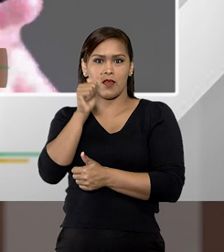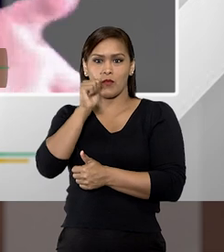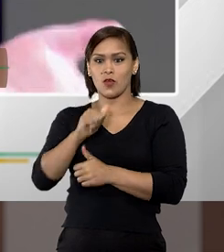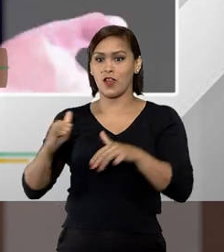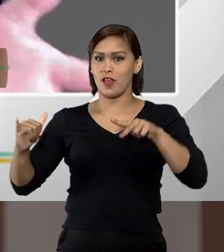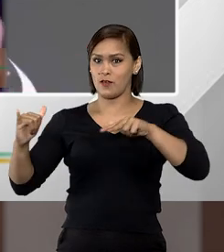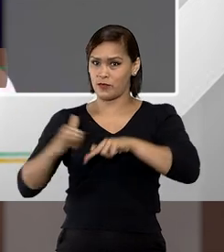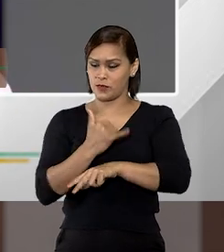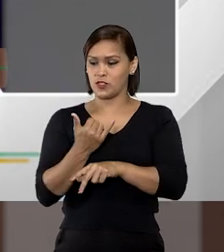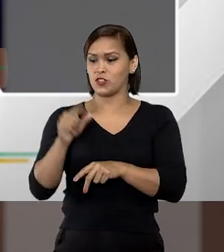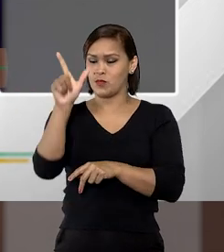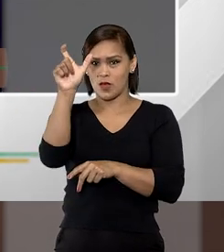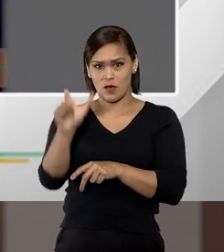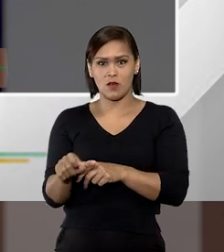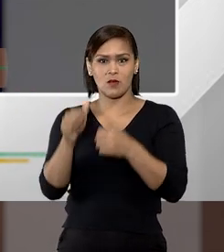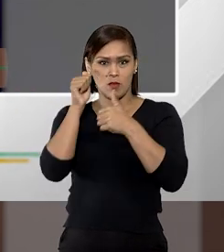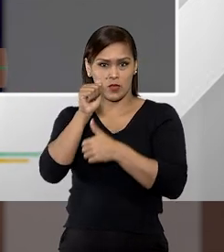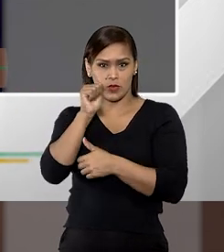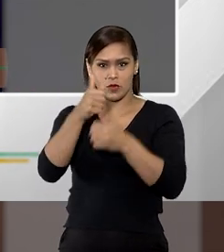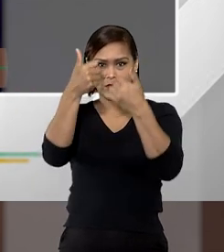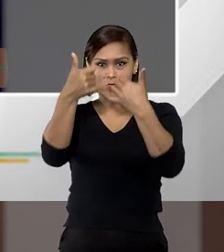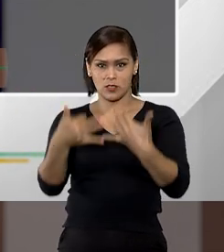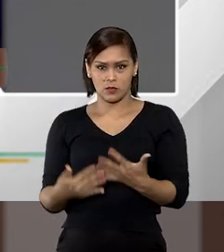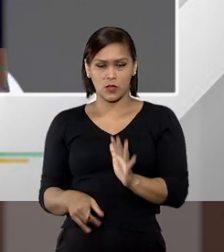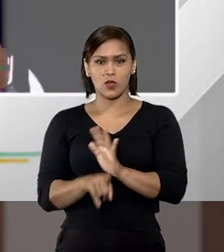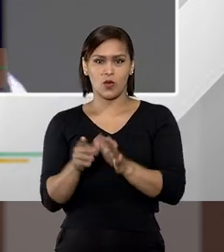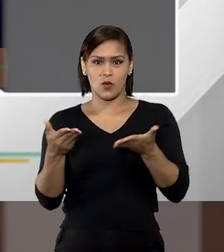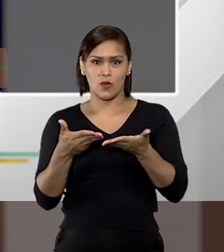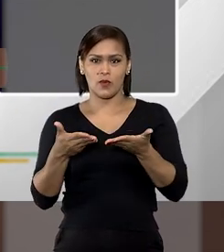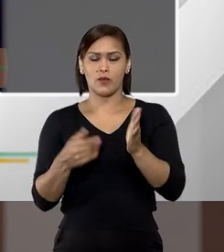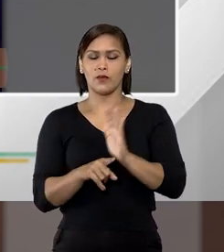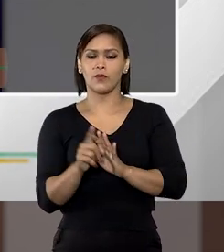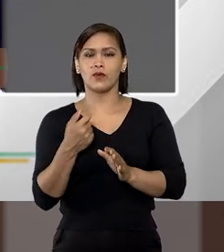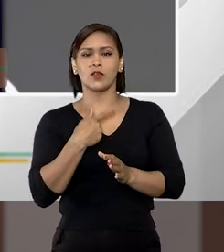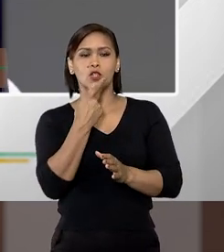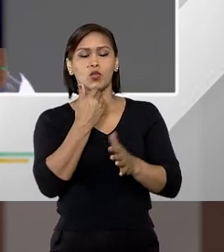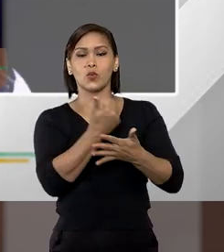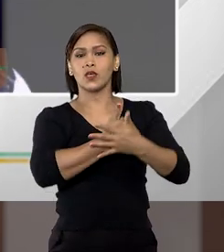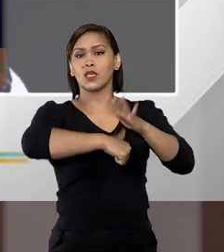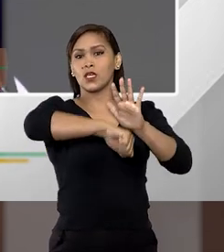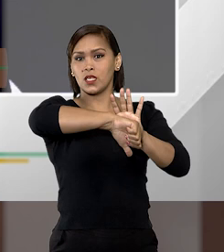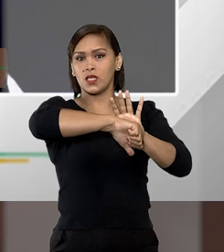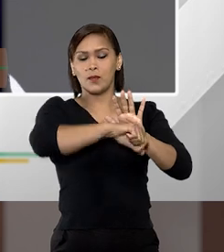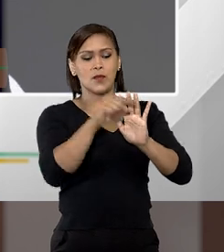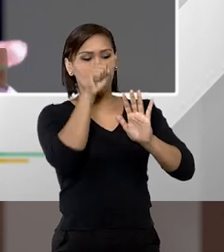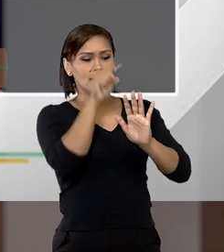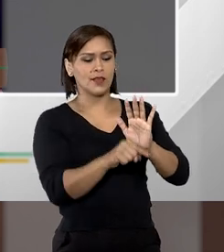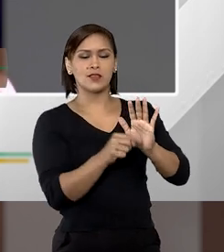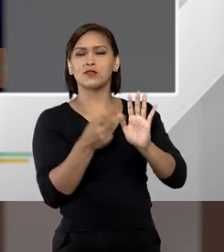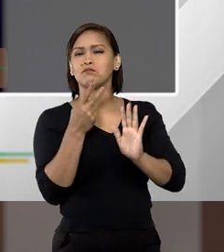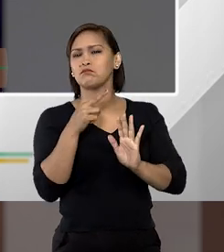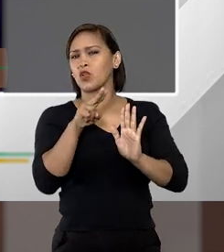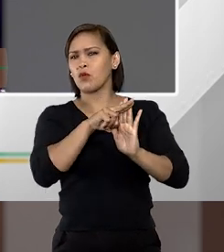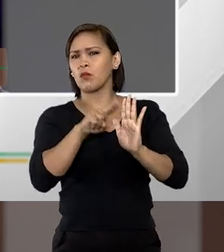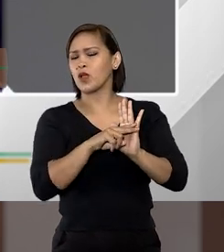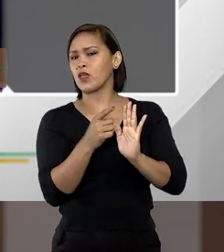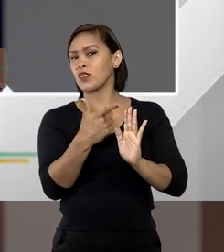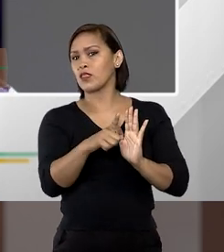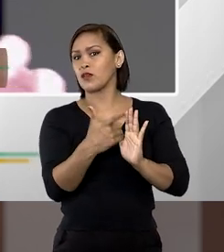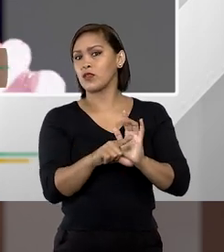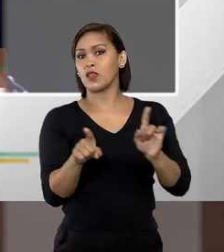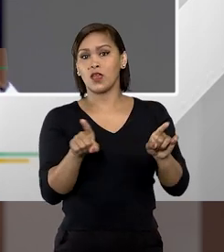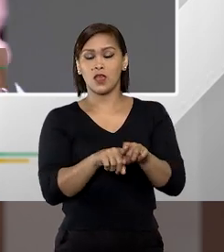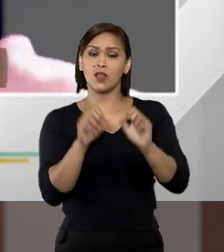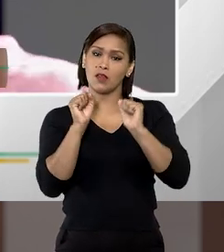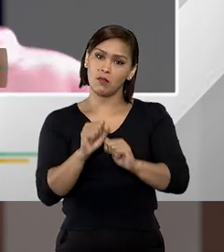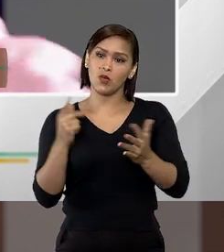da vítima, como a doutora colocou, a doutora Alice colocou, no crime passional, esse elemento normativo, ele não é exigido, tá? Já